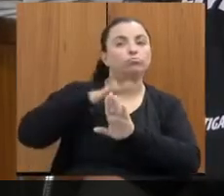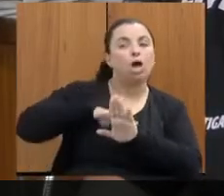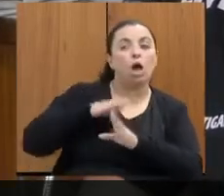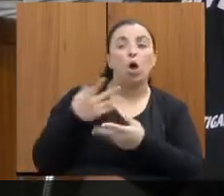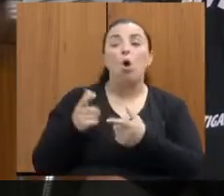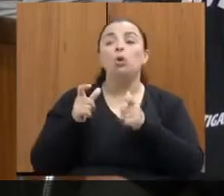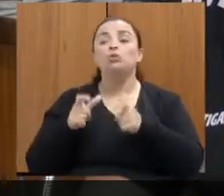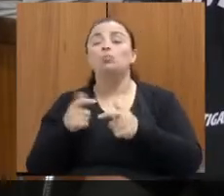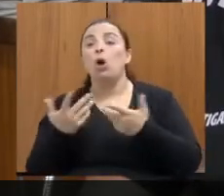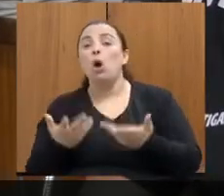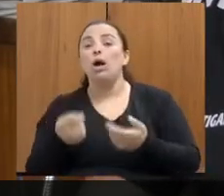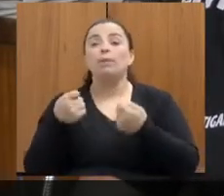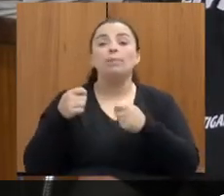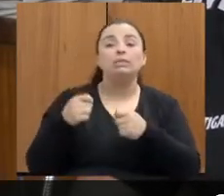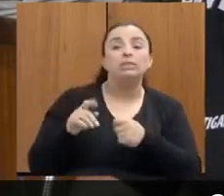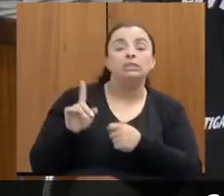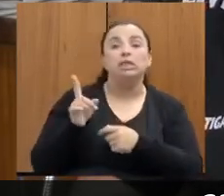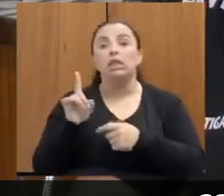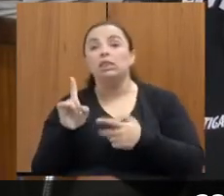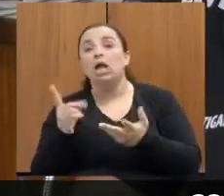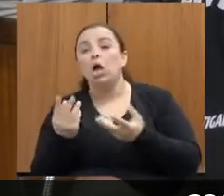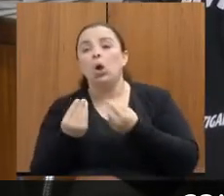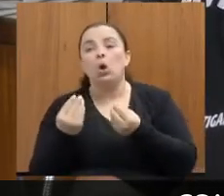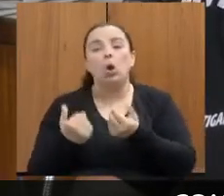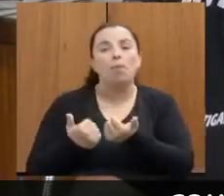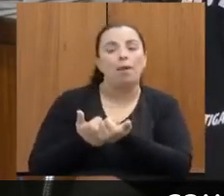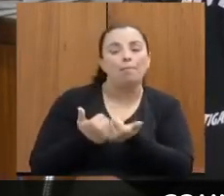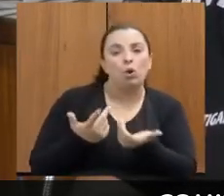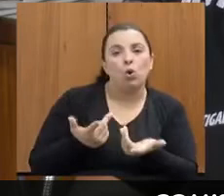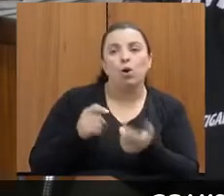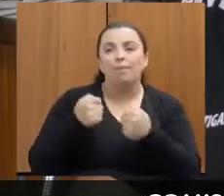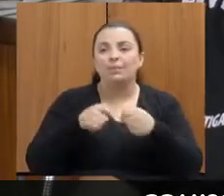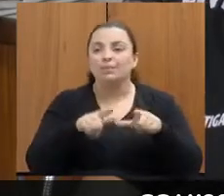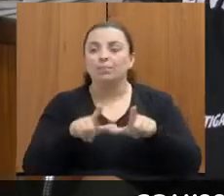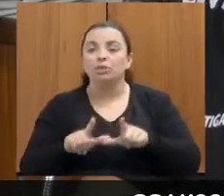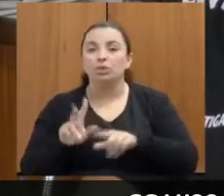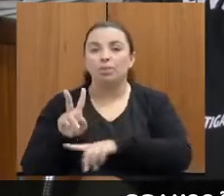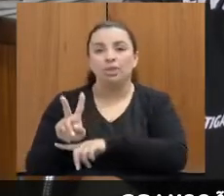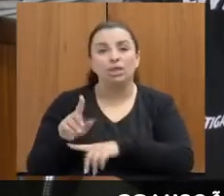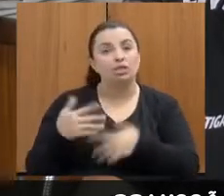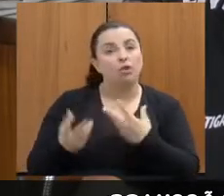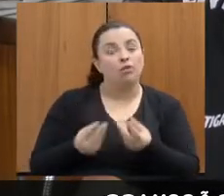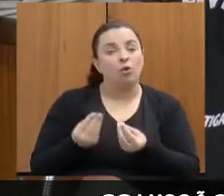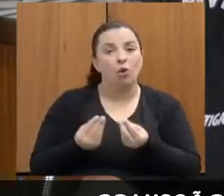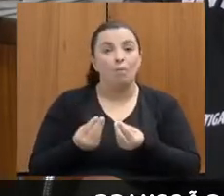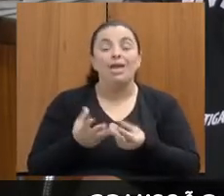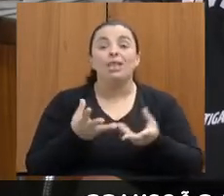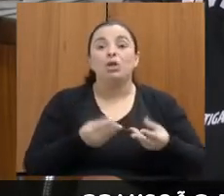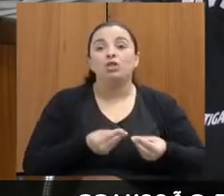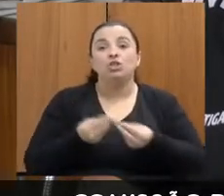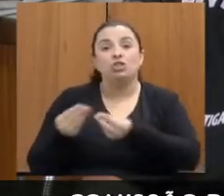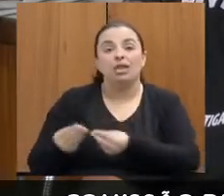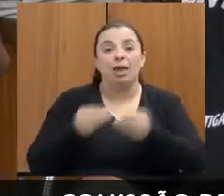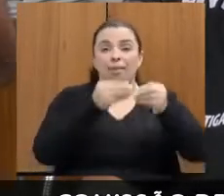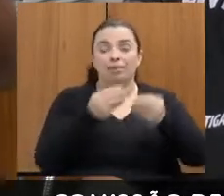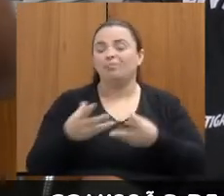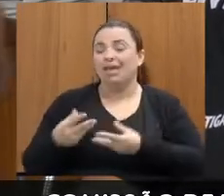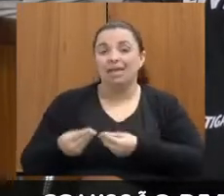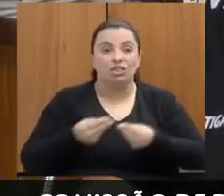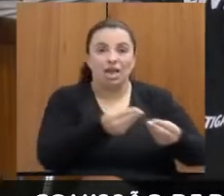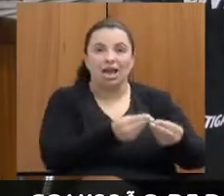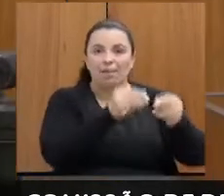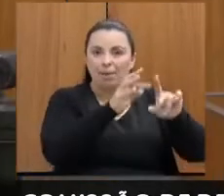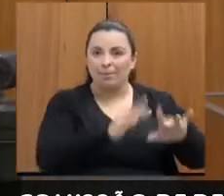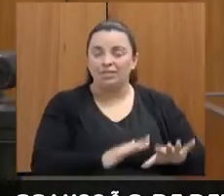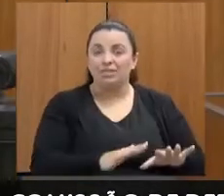a juíza e aí já coleta os termos ali. Então, a gente encaminha para a escrivã só para ela fazer o processo de delegada, instaura, e a